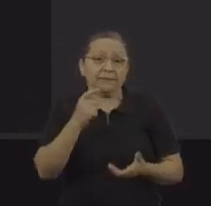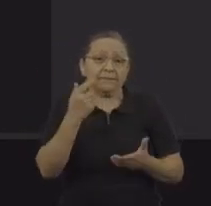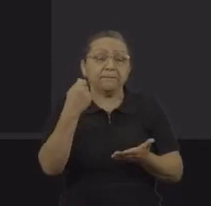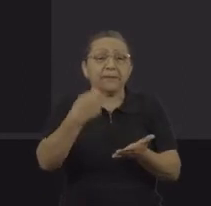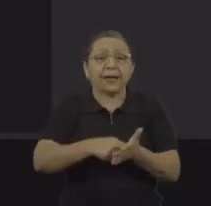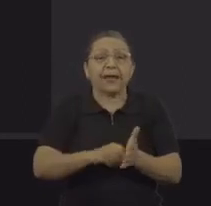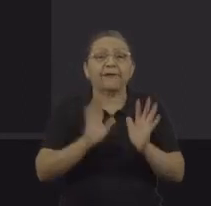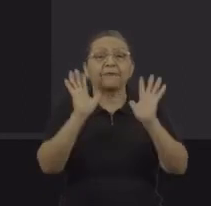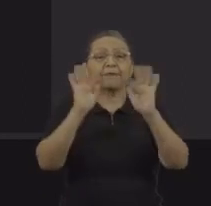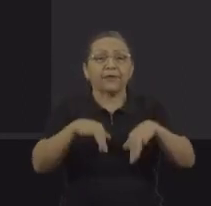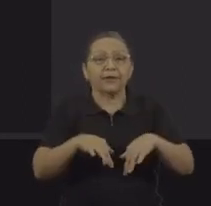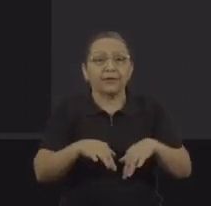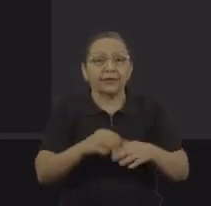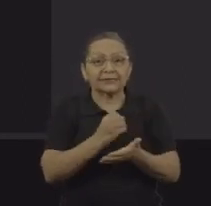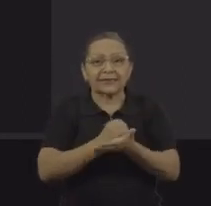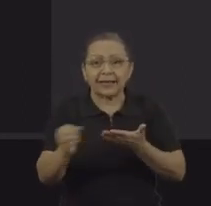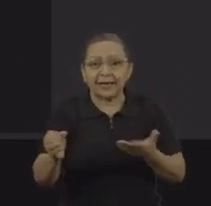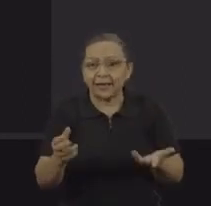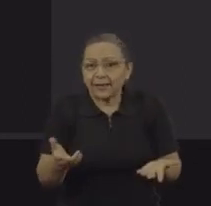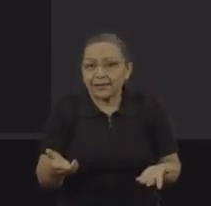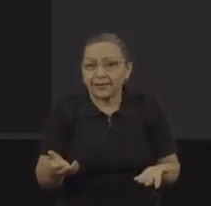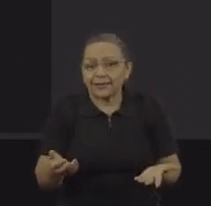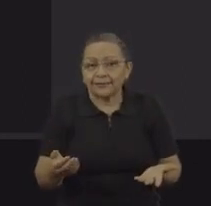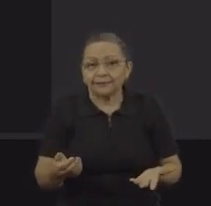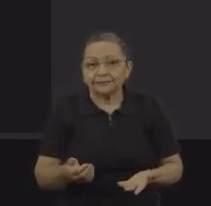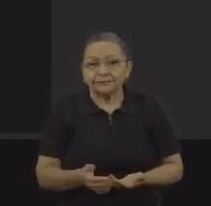dessas dívidas é fraudulenta, é ilegal.